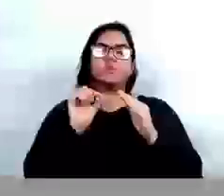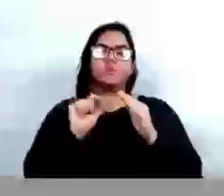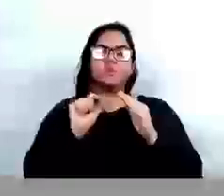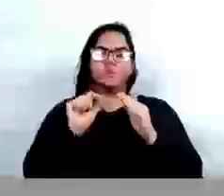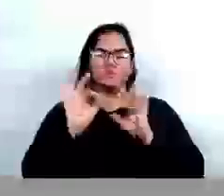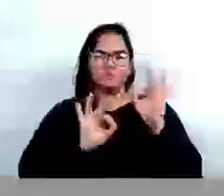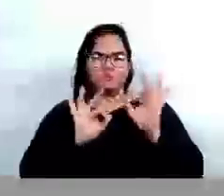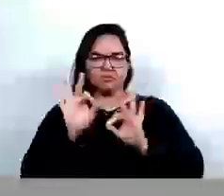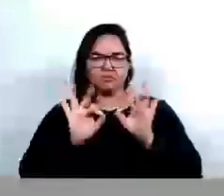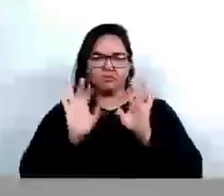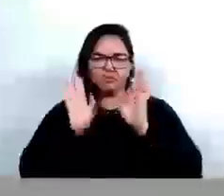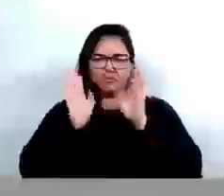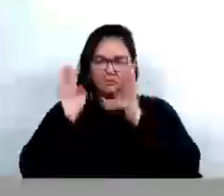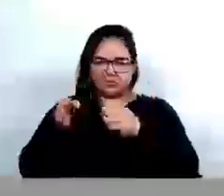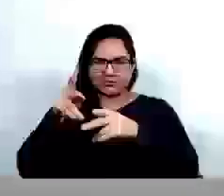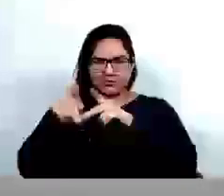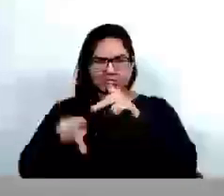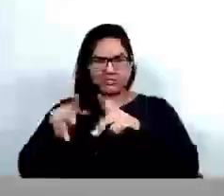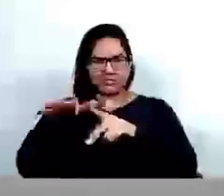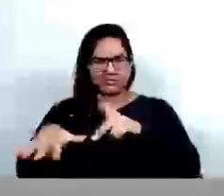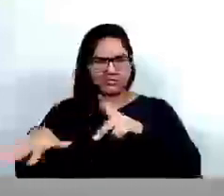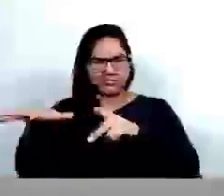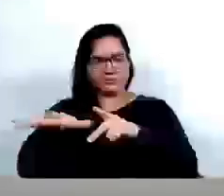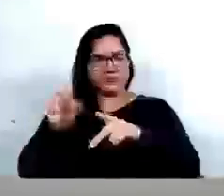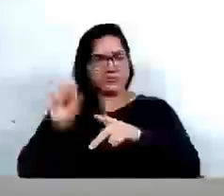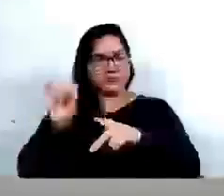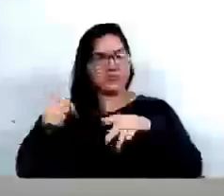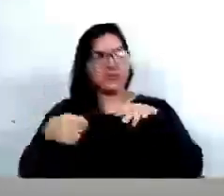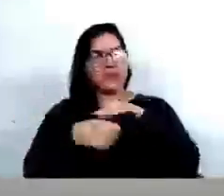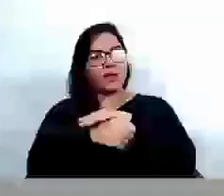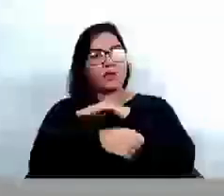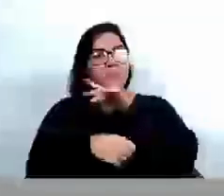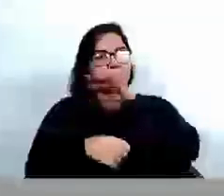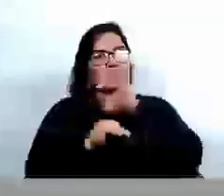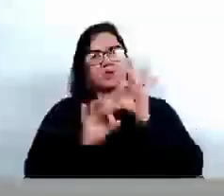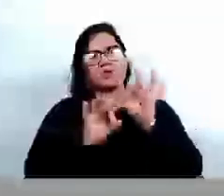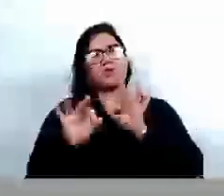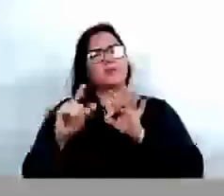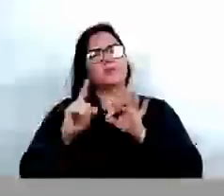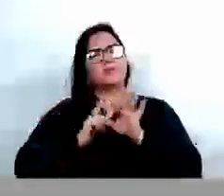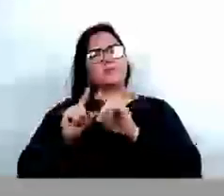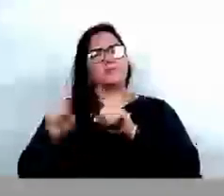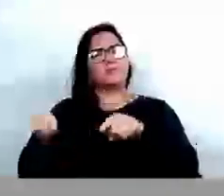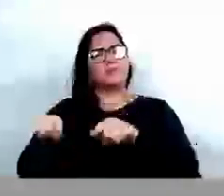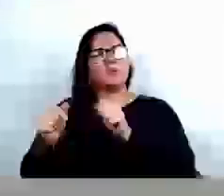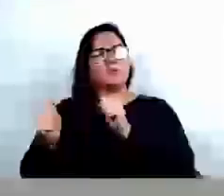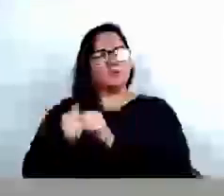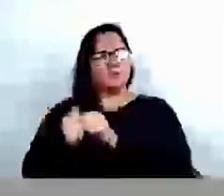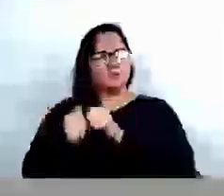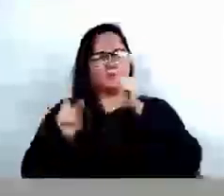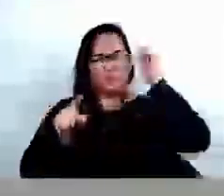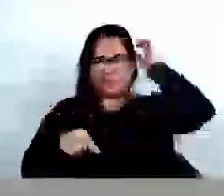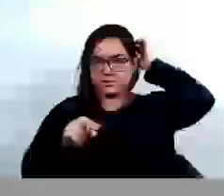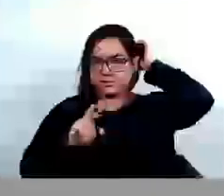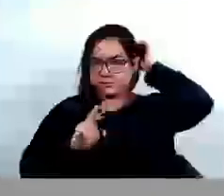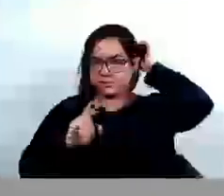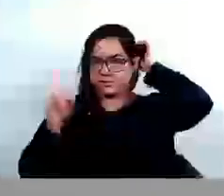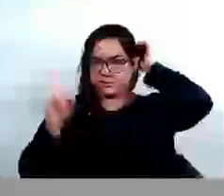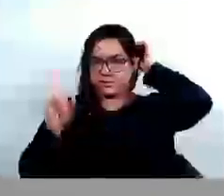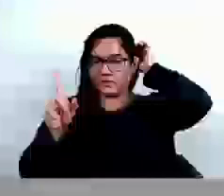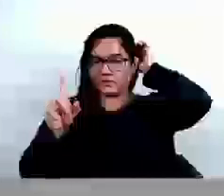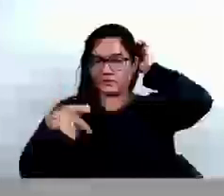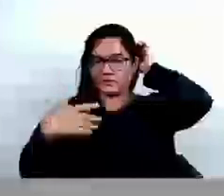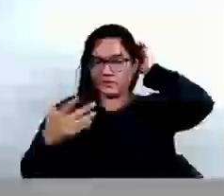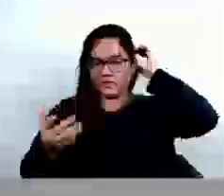população. Porque, se o cargo comissionado fosse ruim, nenhum vereador tinha assessor. A assessor seria efetivo, mas é diferente. Então, dizer que